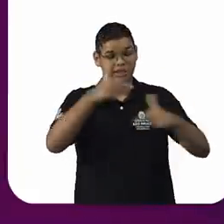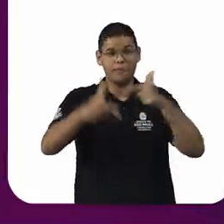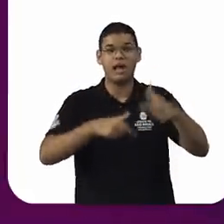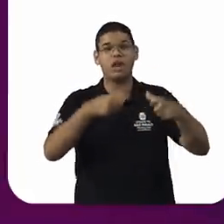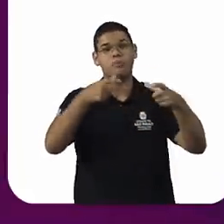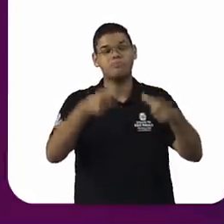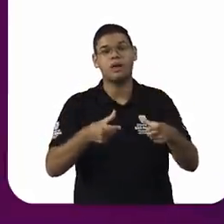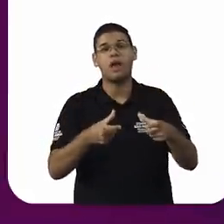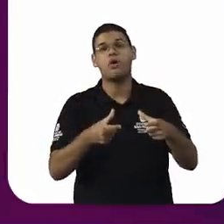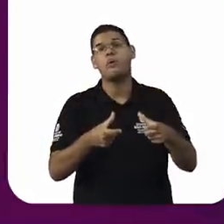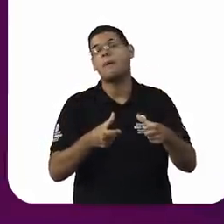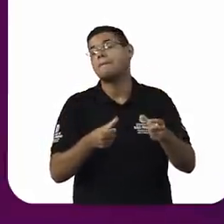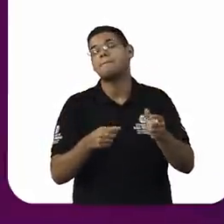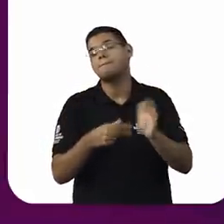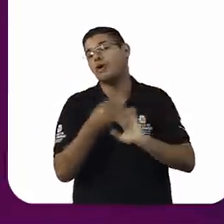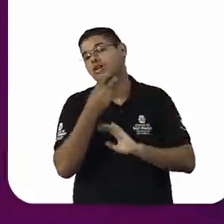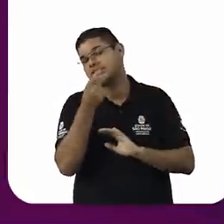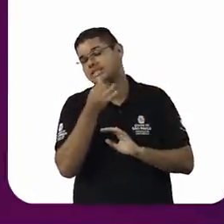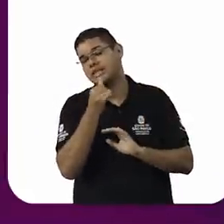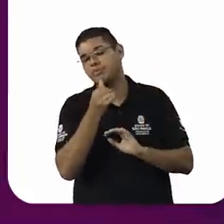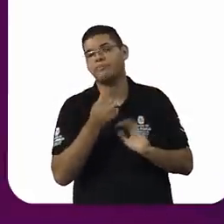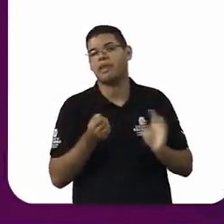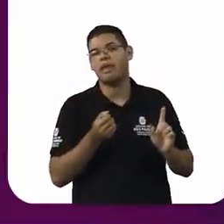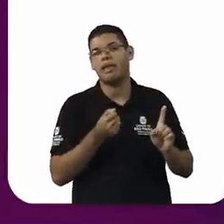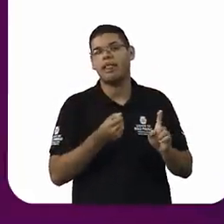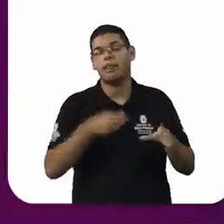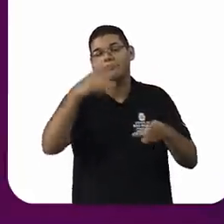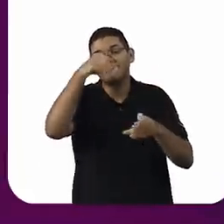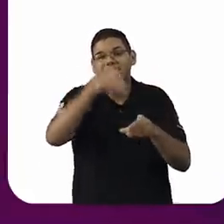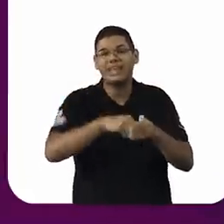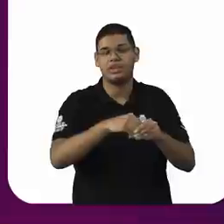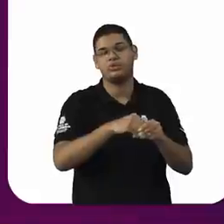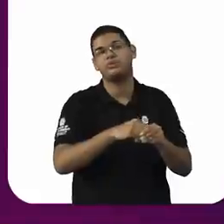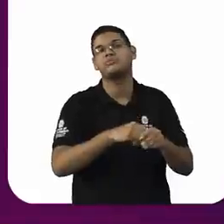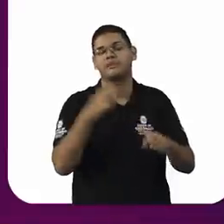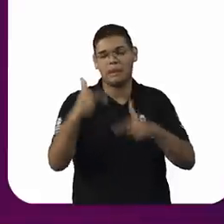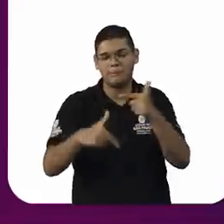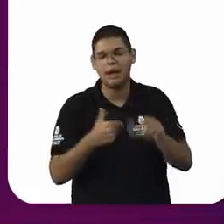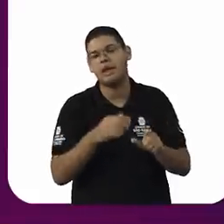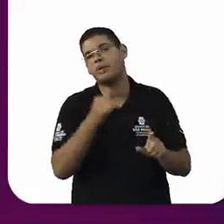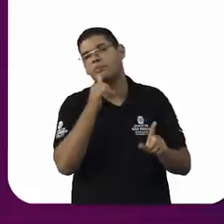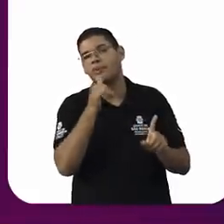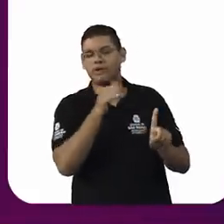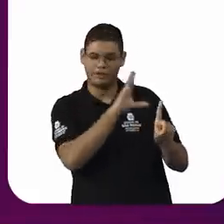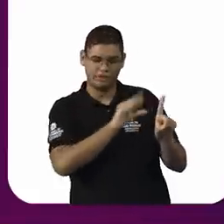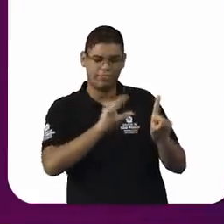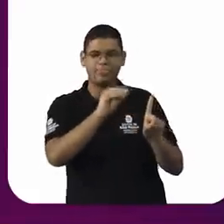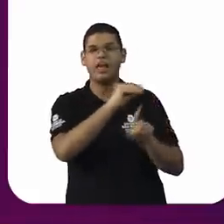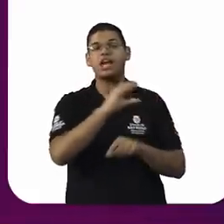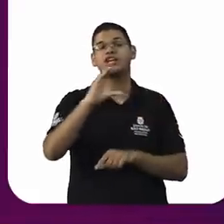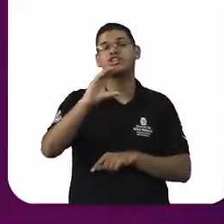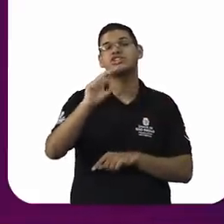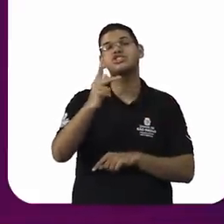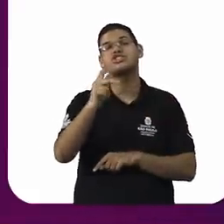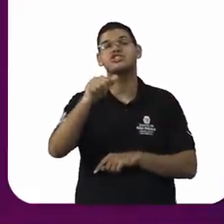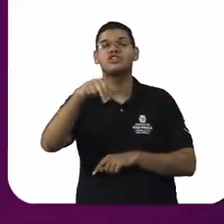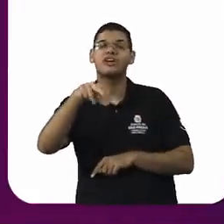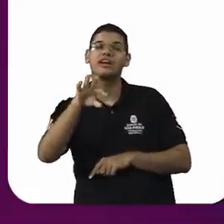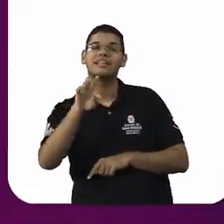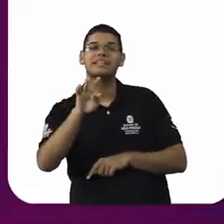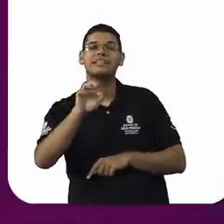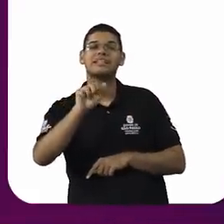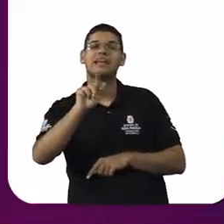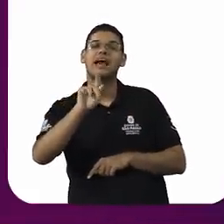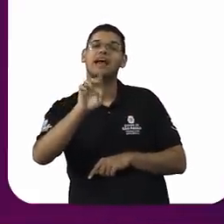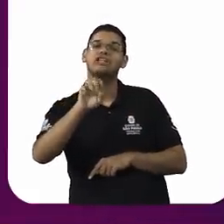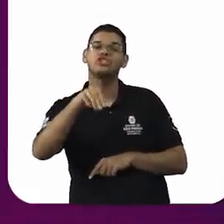sexual por chantagem, ou seja, em que há uma troca de um favor ou há uma ameaça para obter